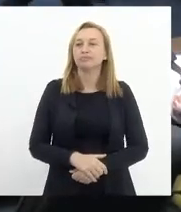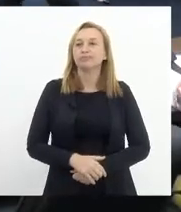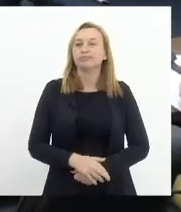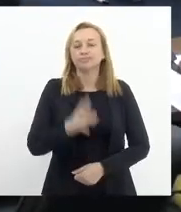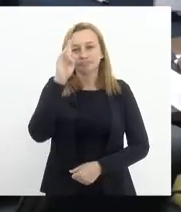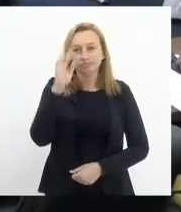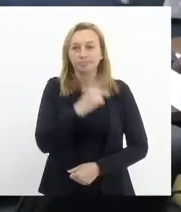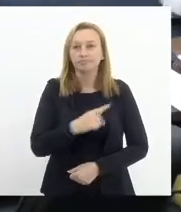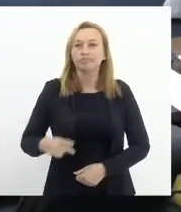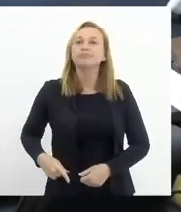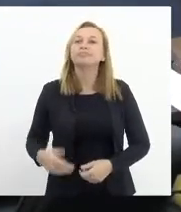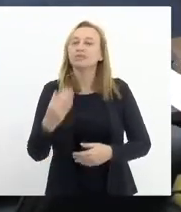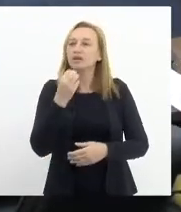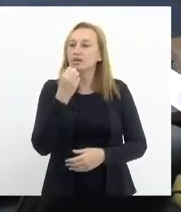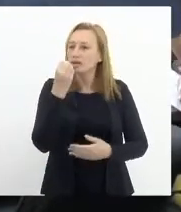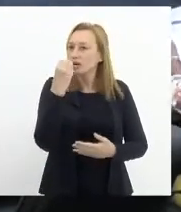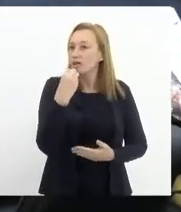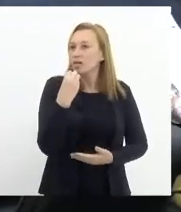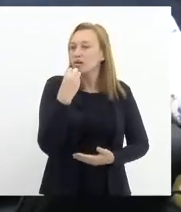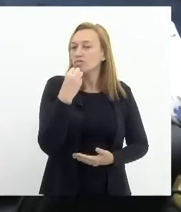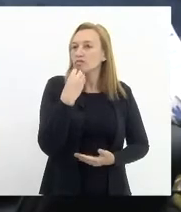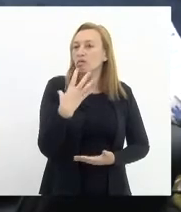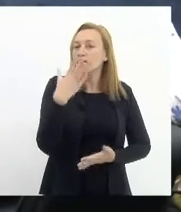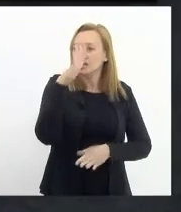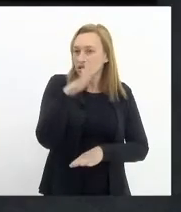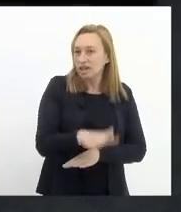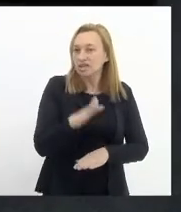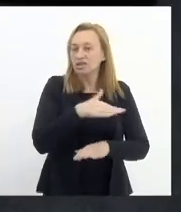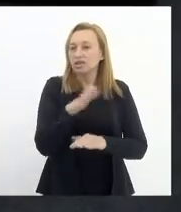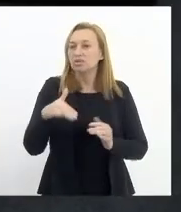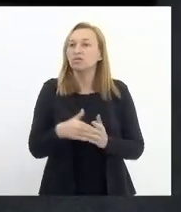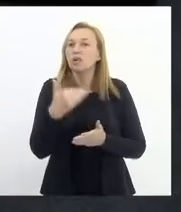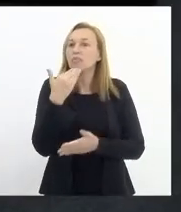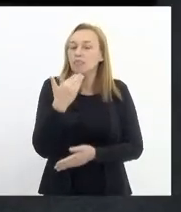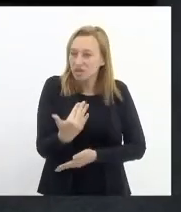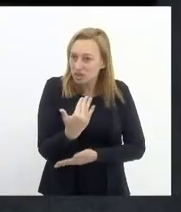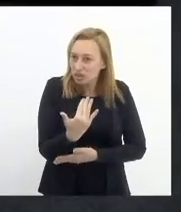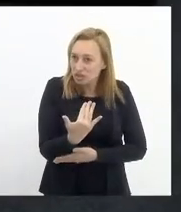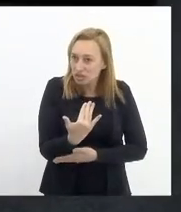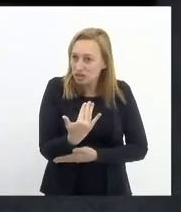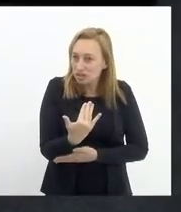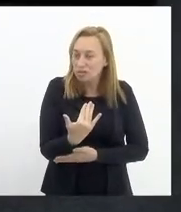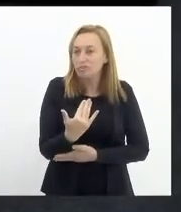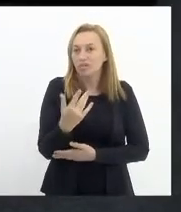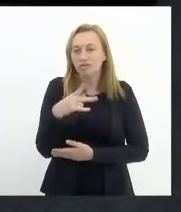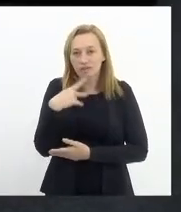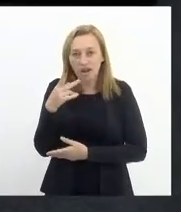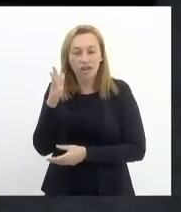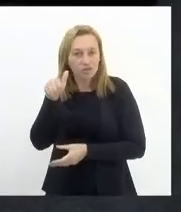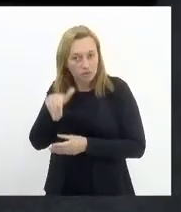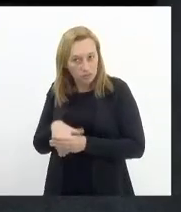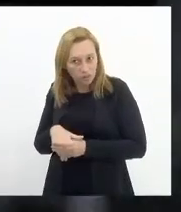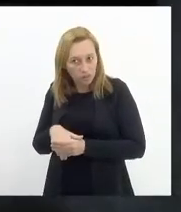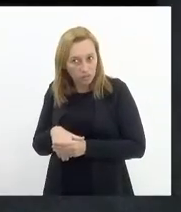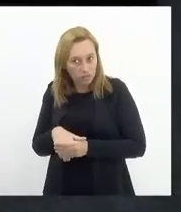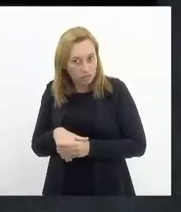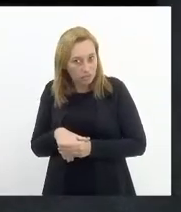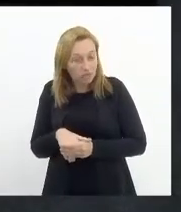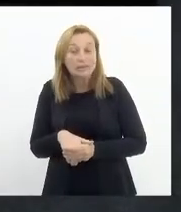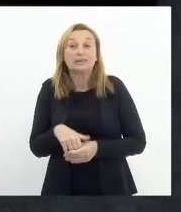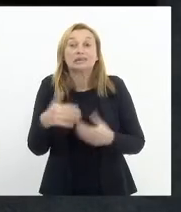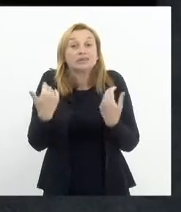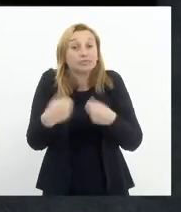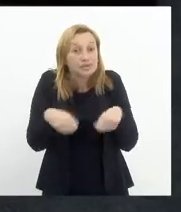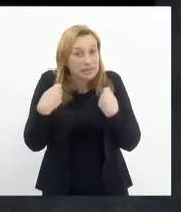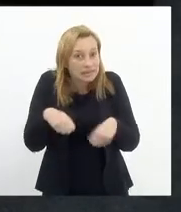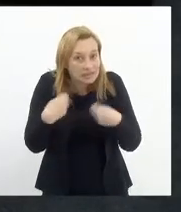Presidente, boa tarde a todas e todos. Eu pedi para fazer declaração de voto e tenho que fazer